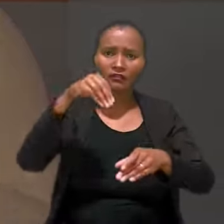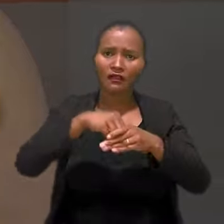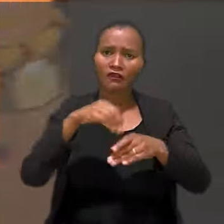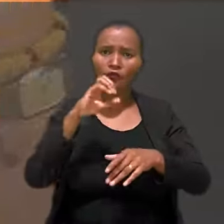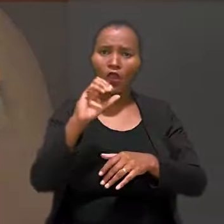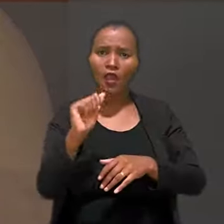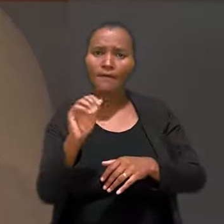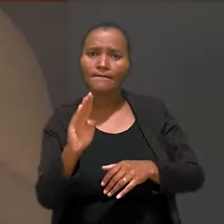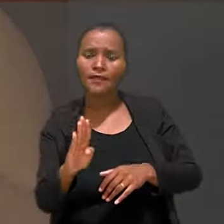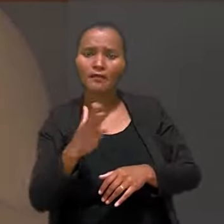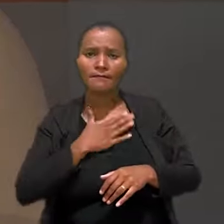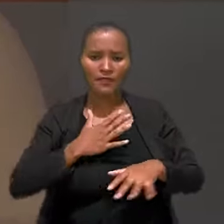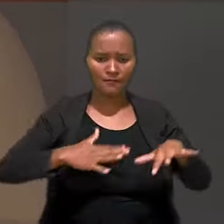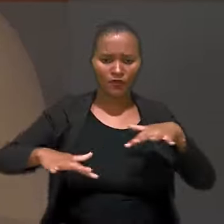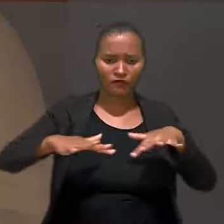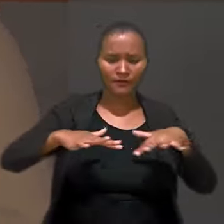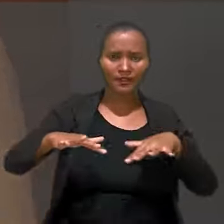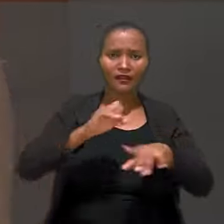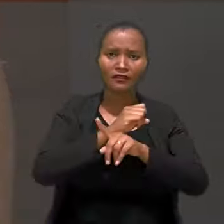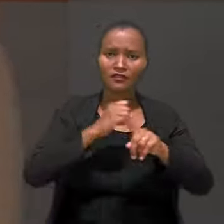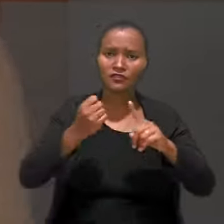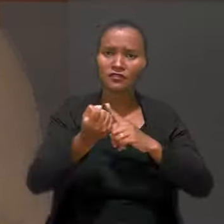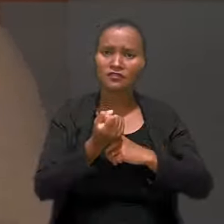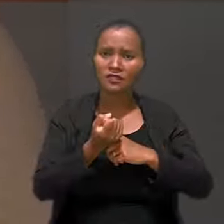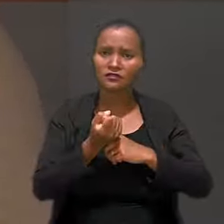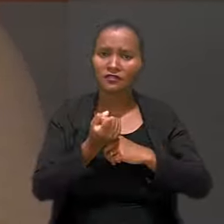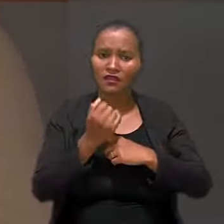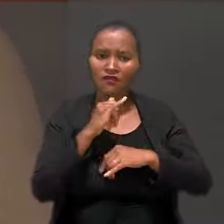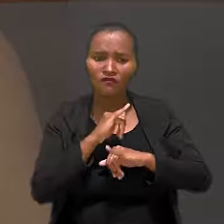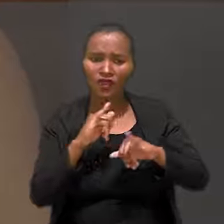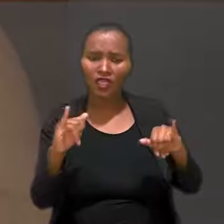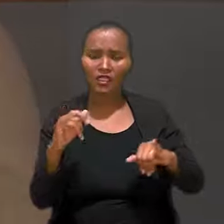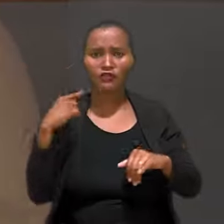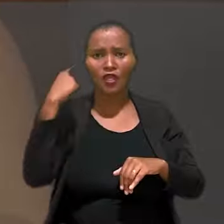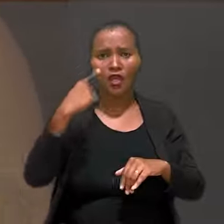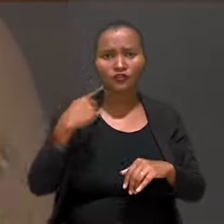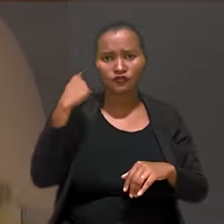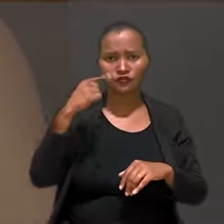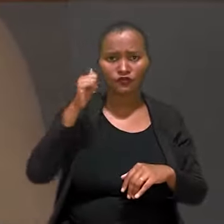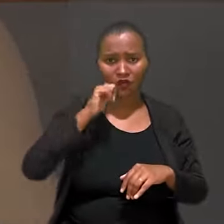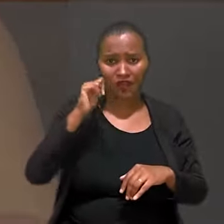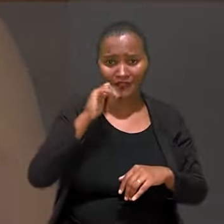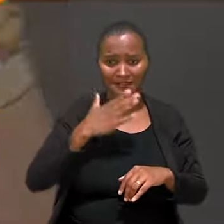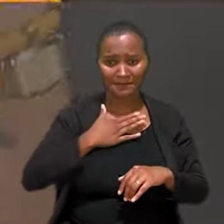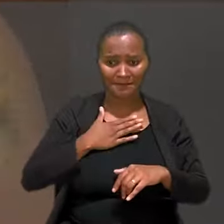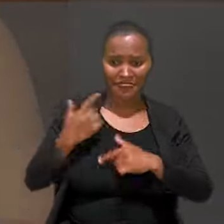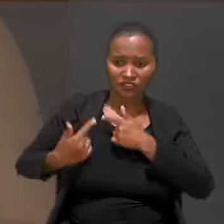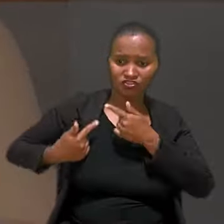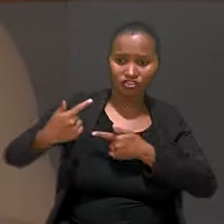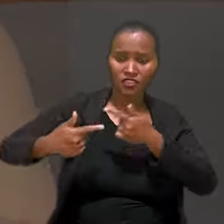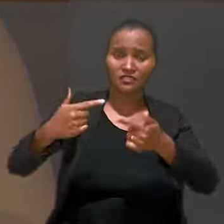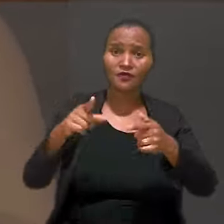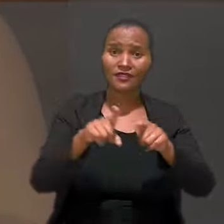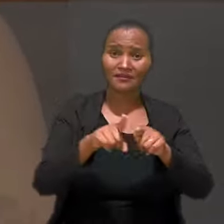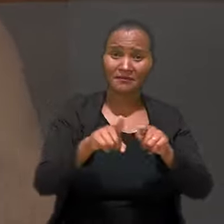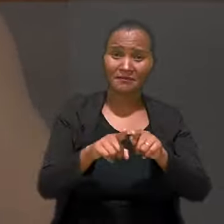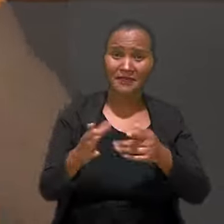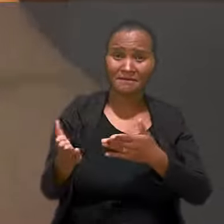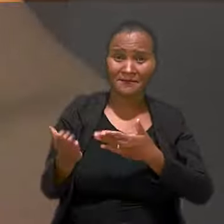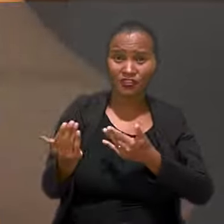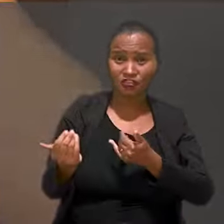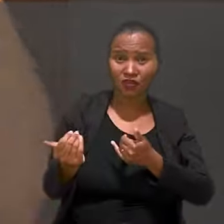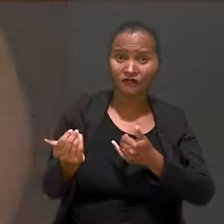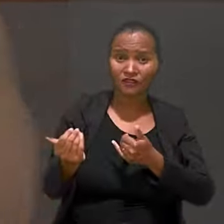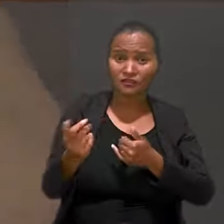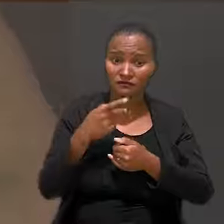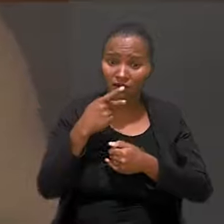me movimentar dentro da OAB, de me movimentar na sociedade, dizendo a advogadas da minha geração e de